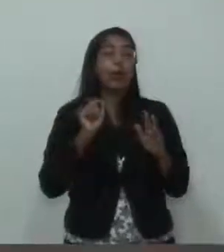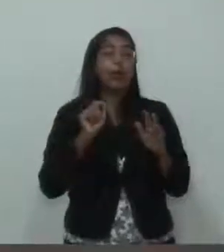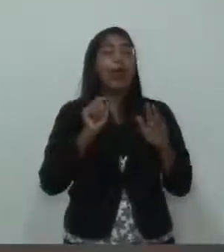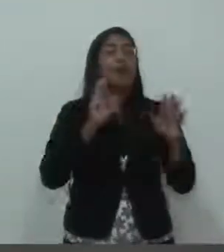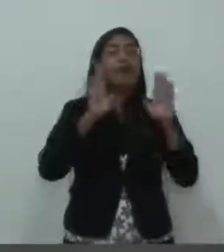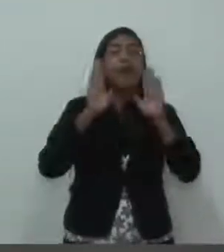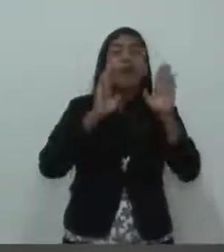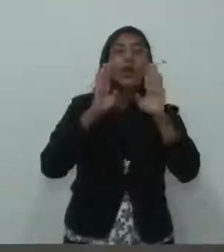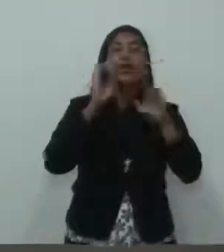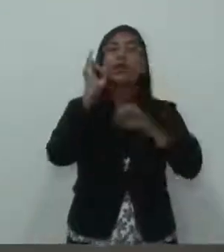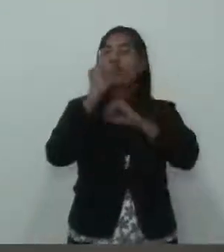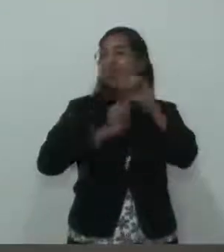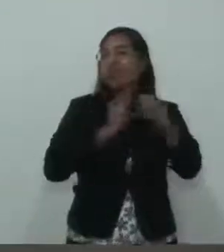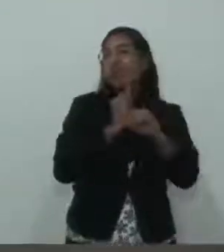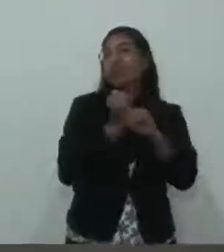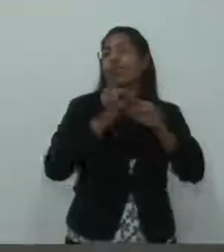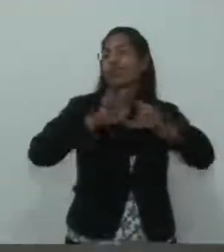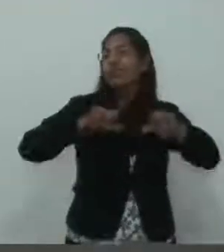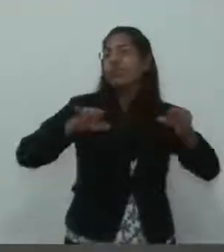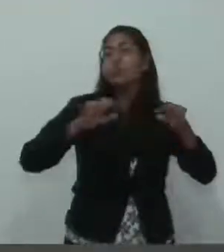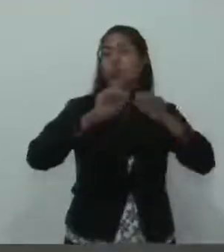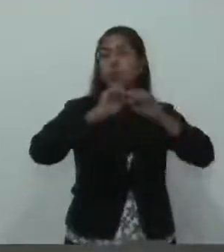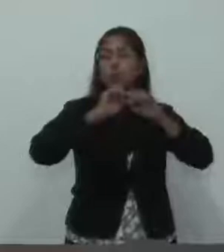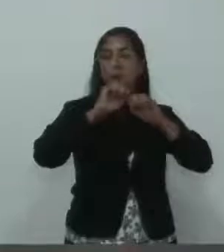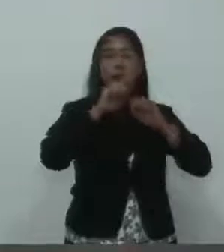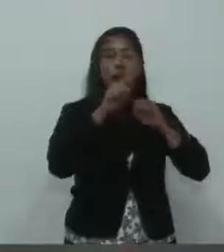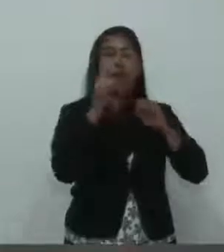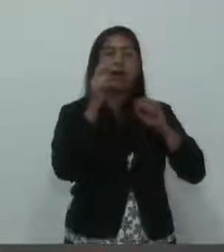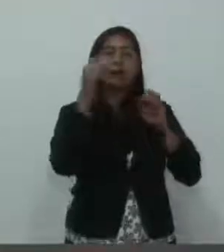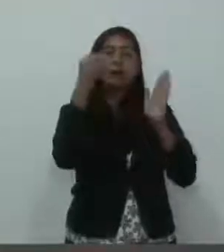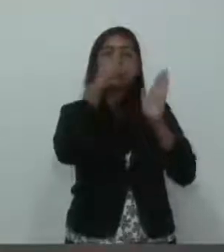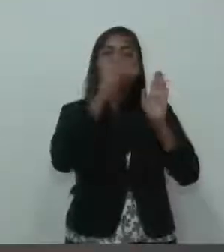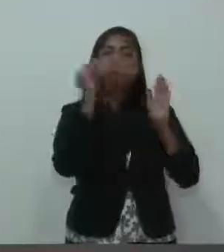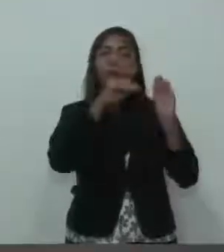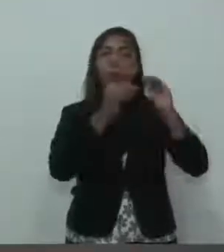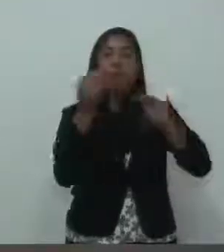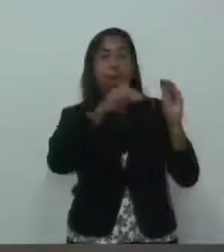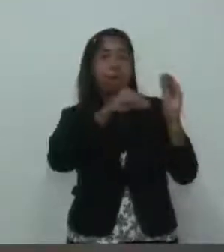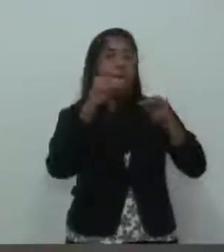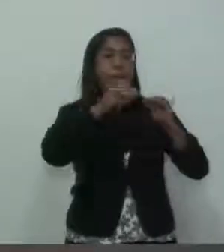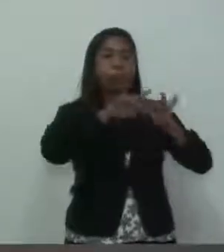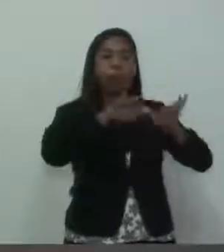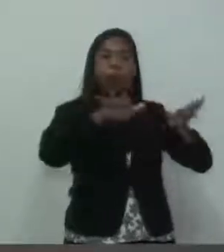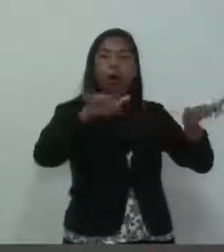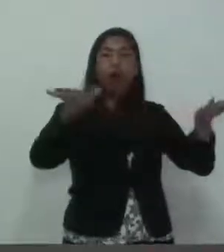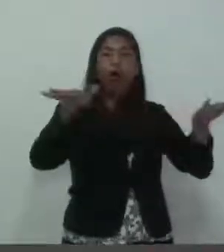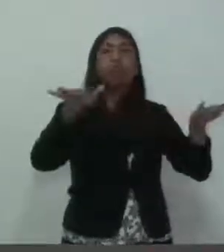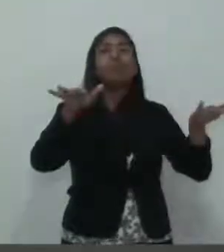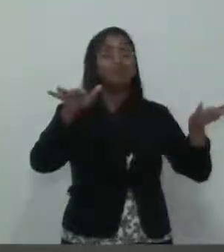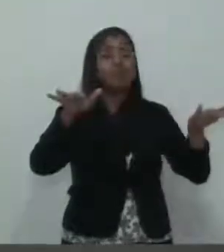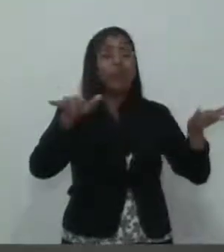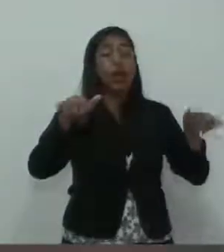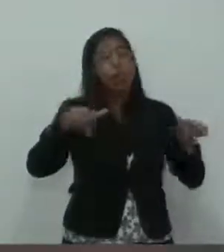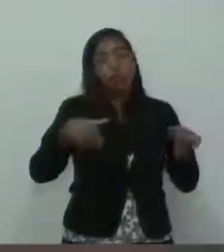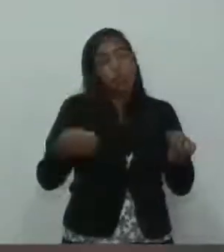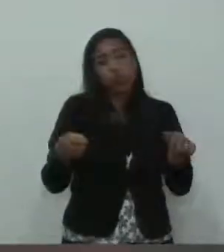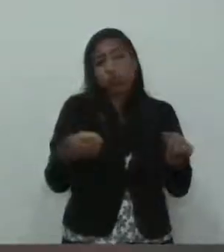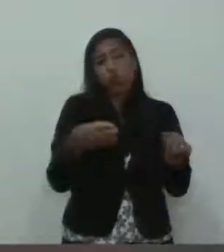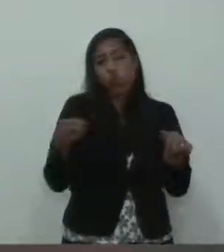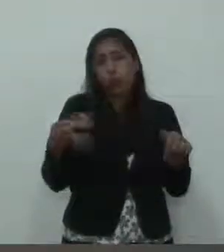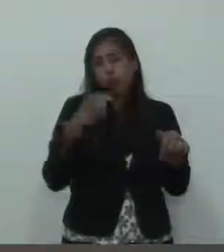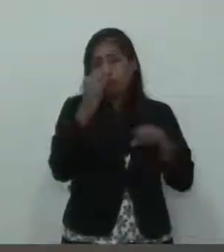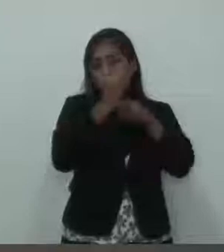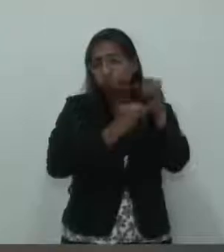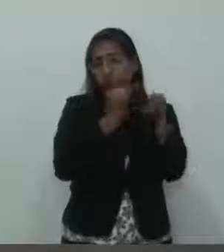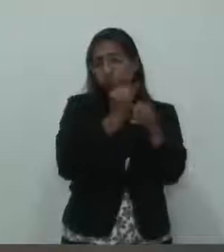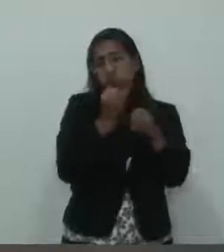que acho que todos estão aprendendo a utilizar, se a gente pensar no contexto histórico, é algo muito novo, muito recente.